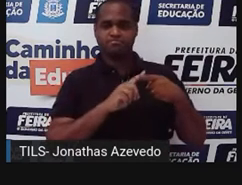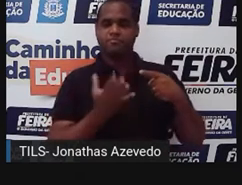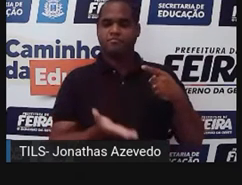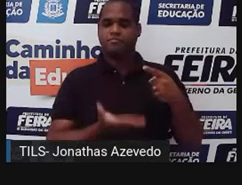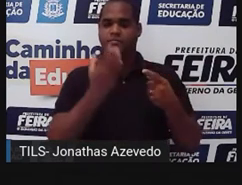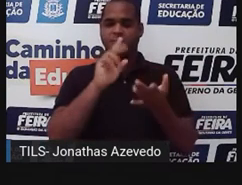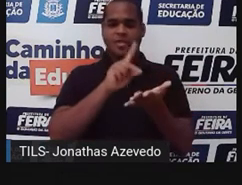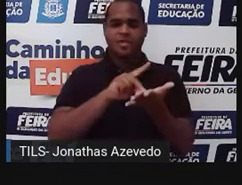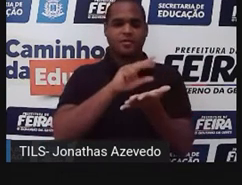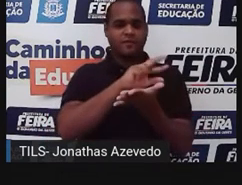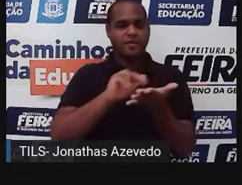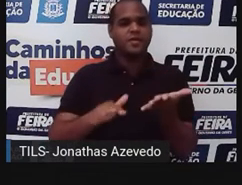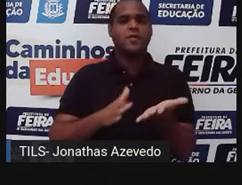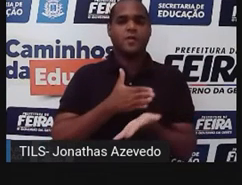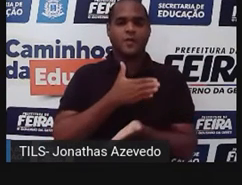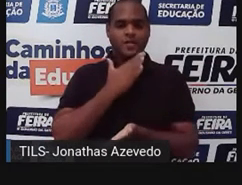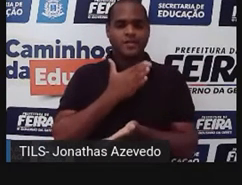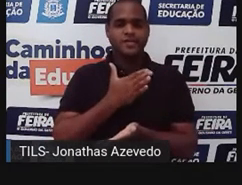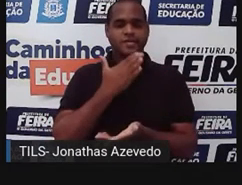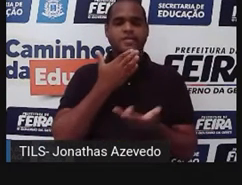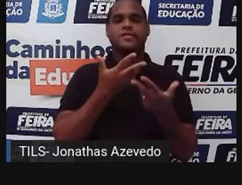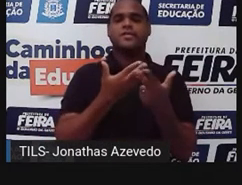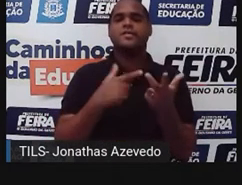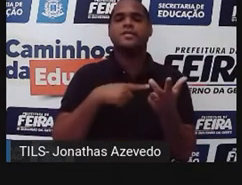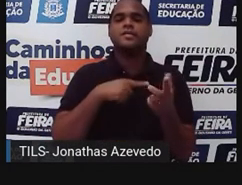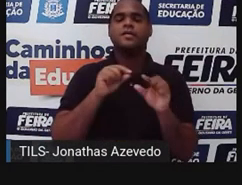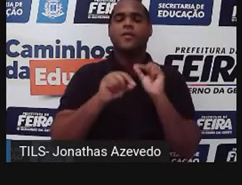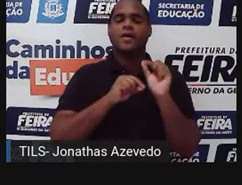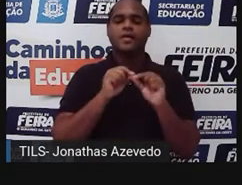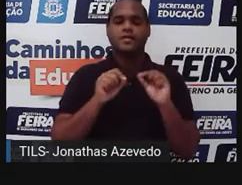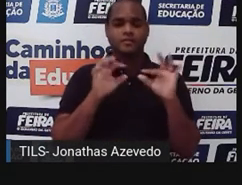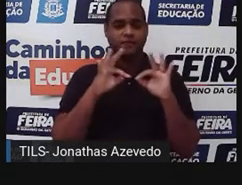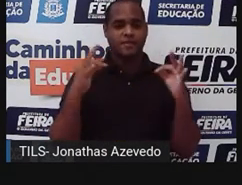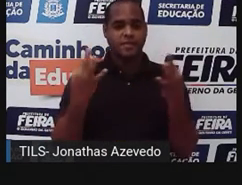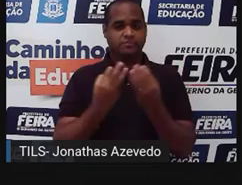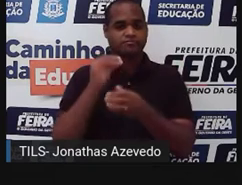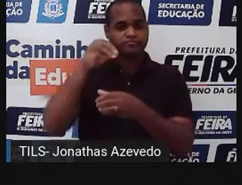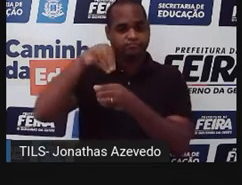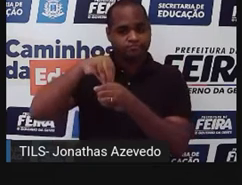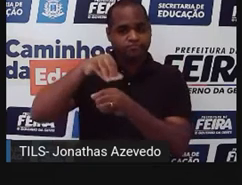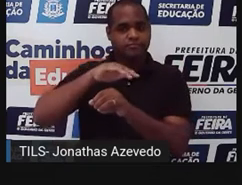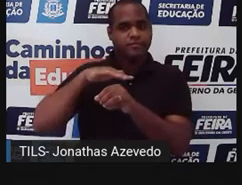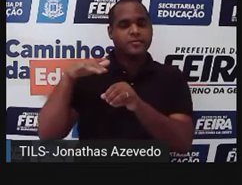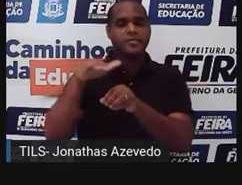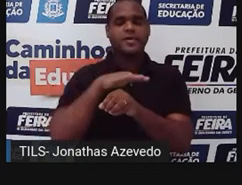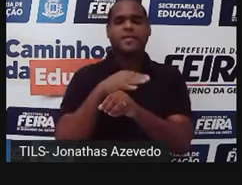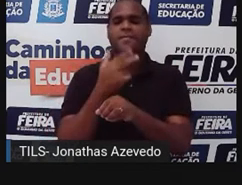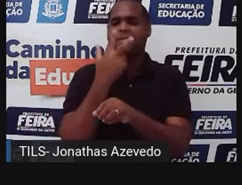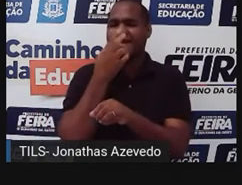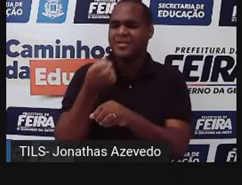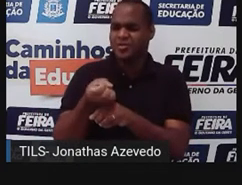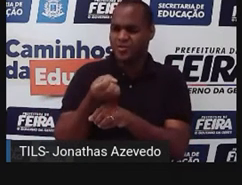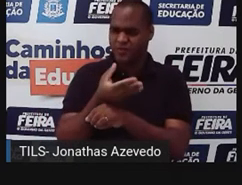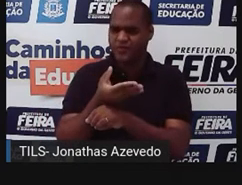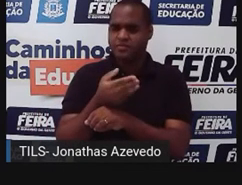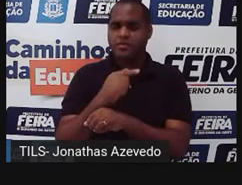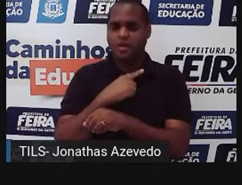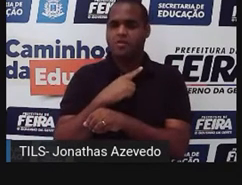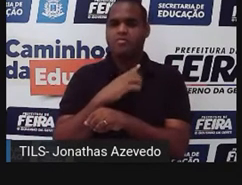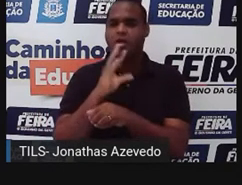em modelos de situação bem conhecidas que os tornem relativamente familiares, mesmo quando eles são